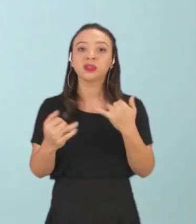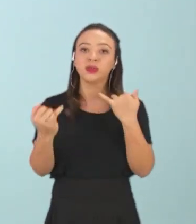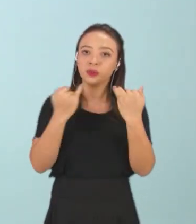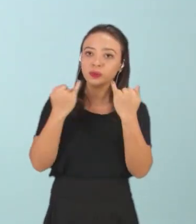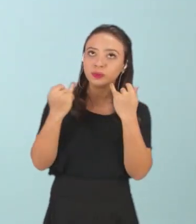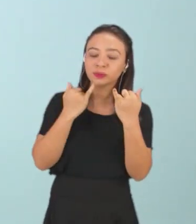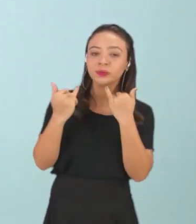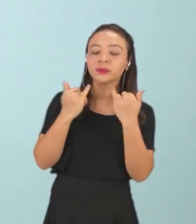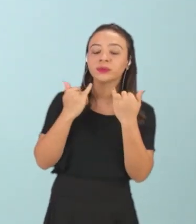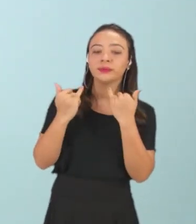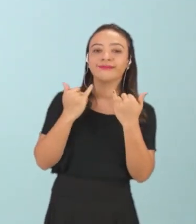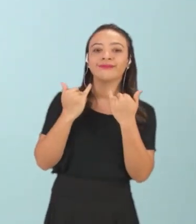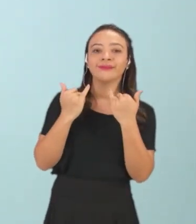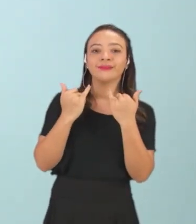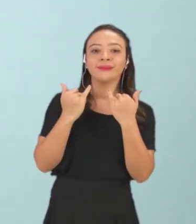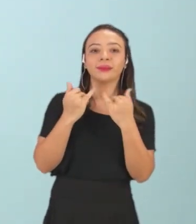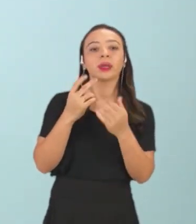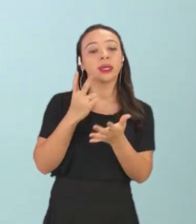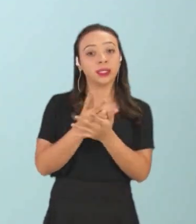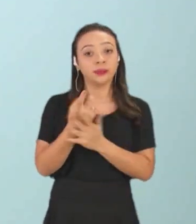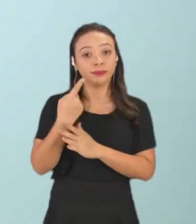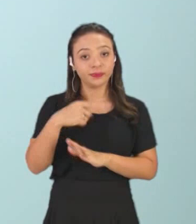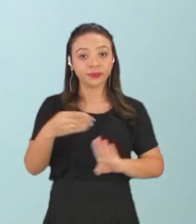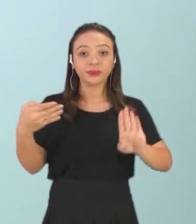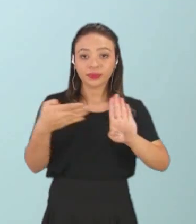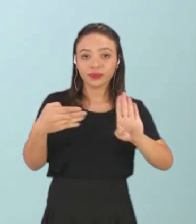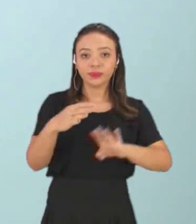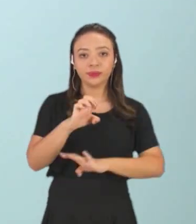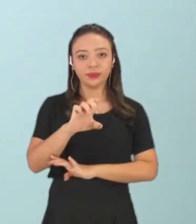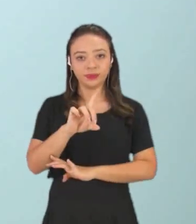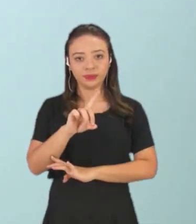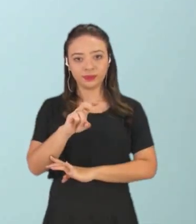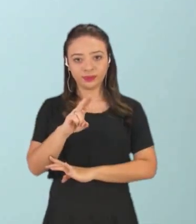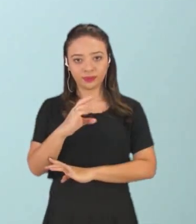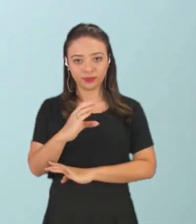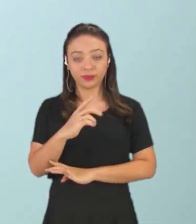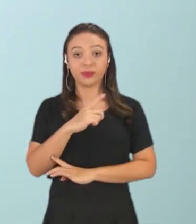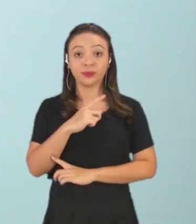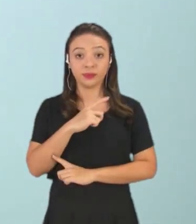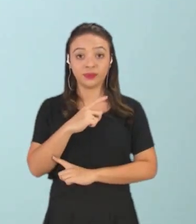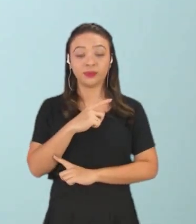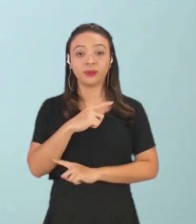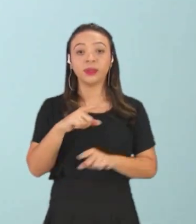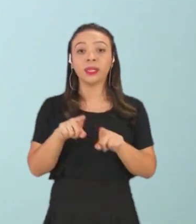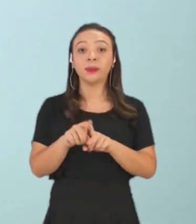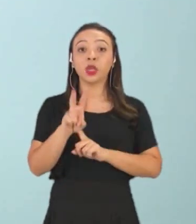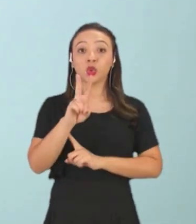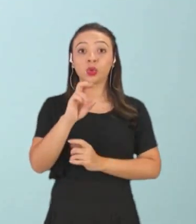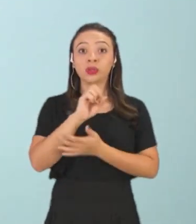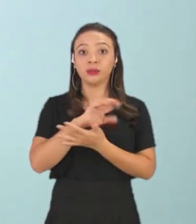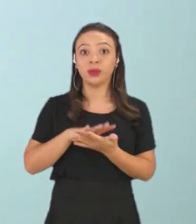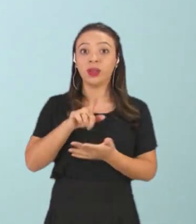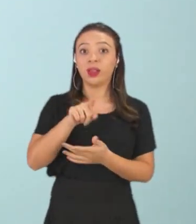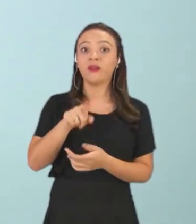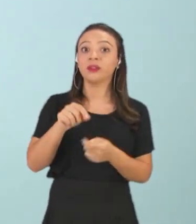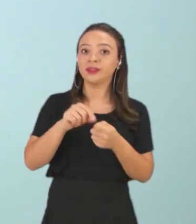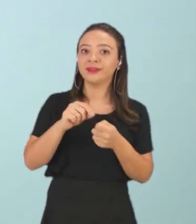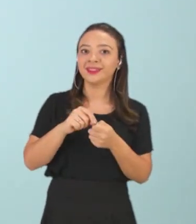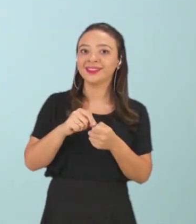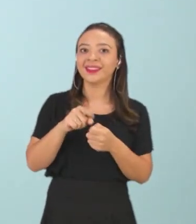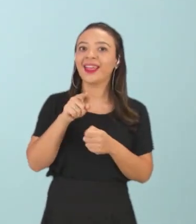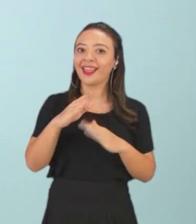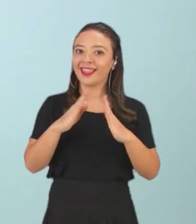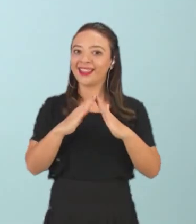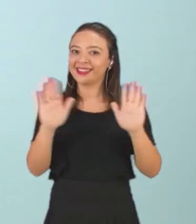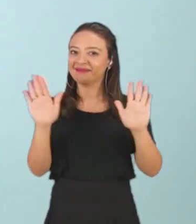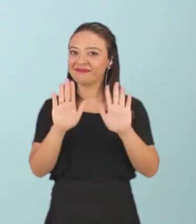a essas informações, não deixe de acessar a plataforma Eduque, vai ficar para vocês disponível dois desafios para vocês estarem exercitando em